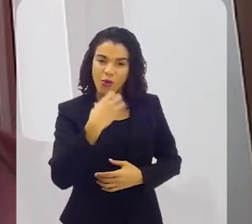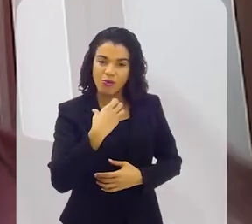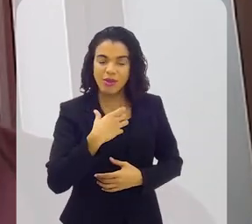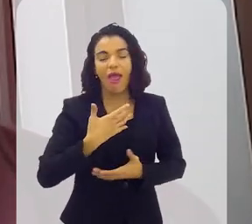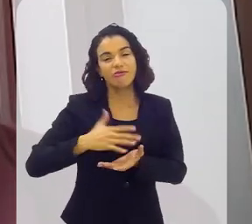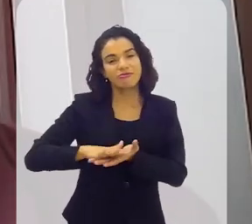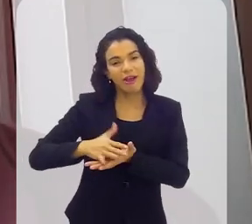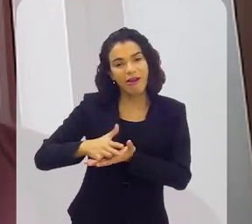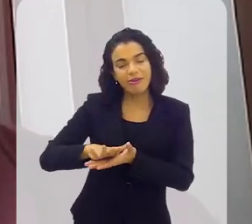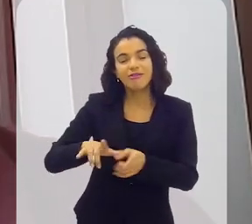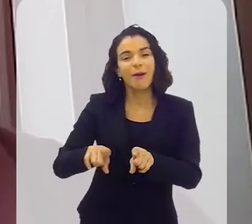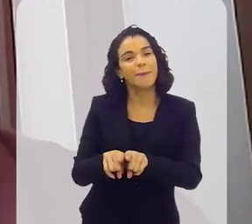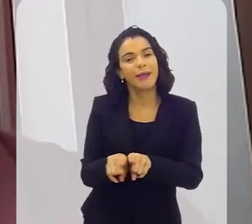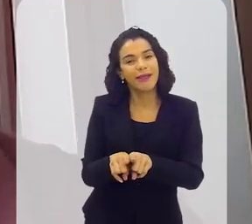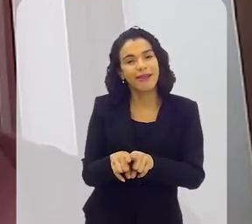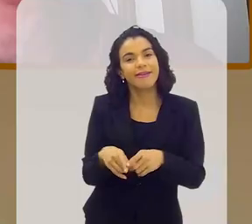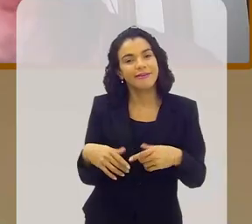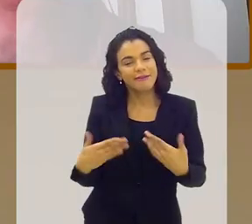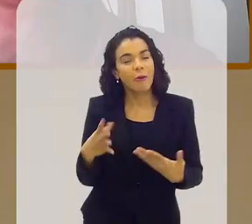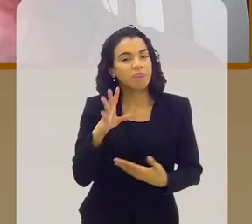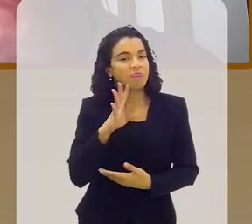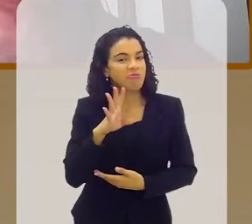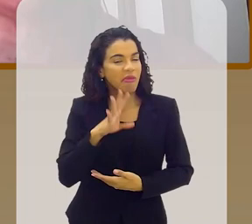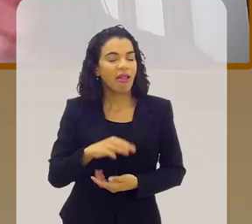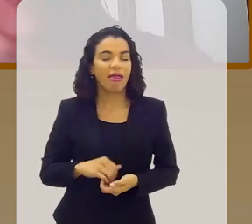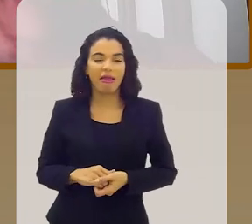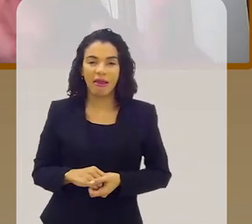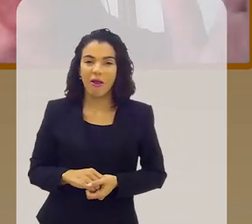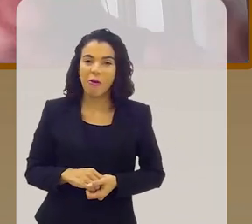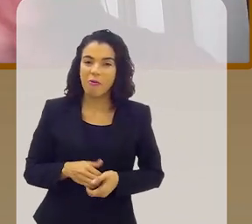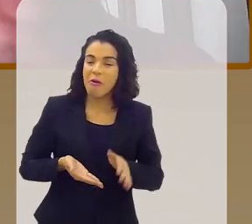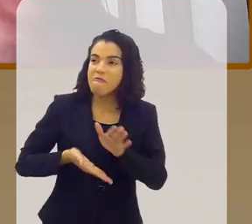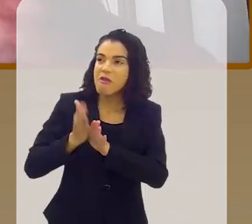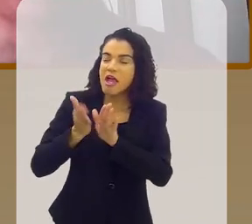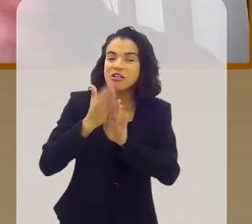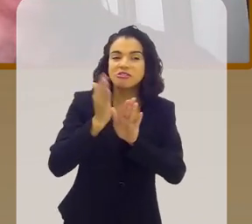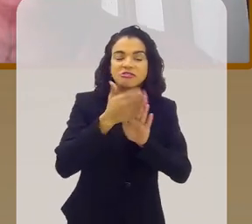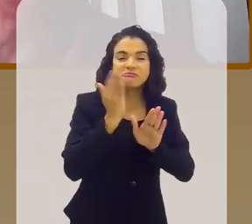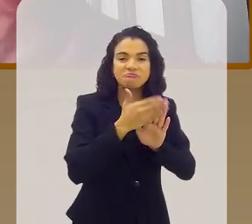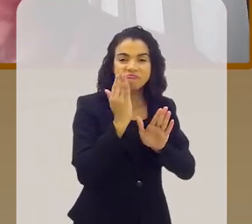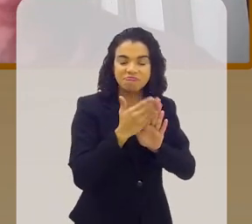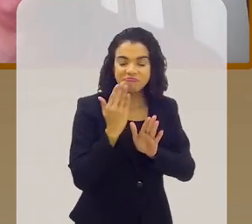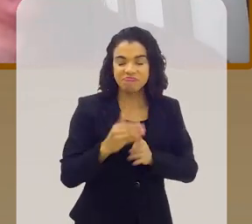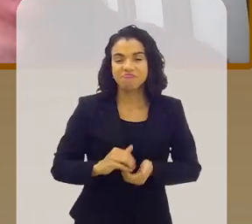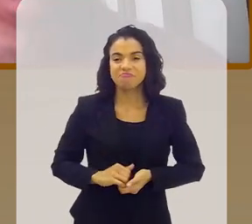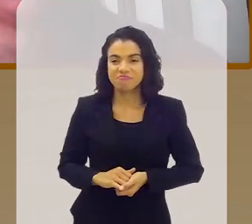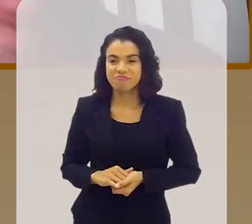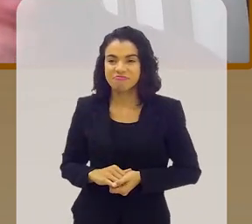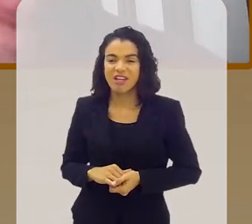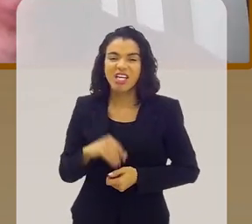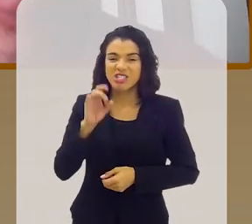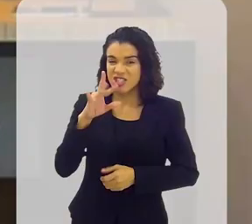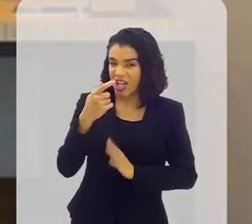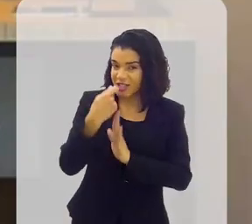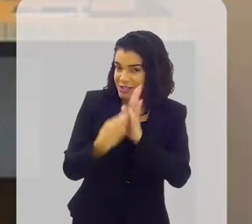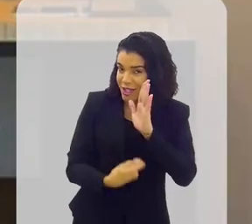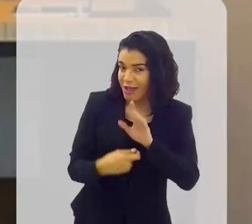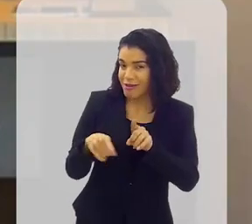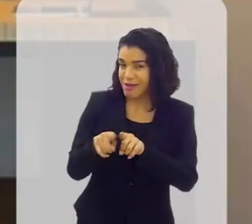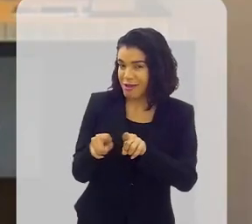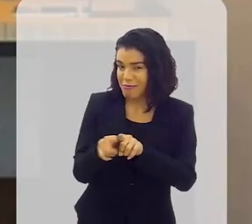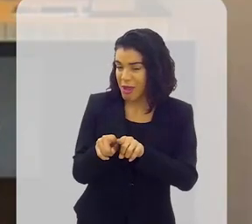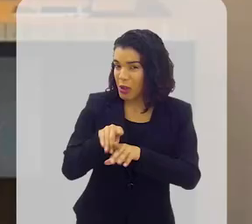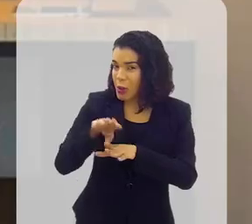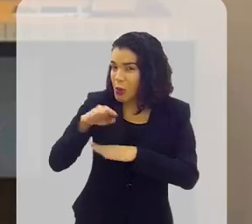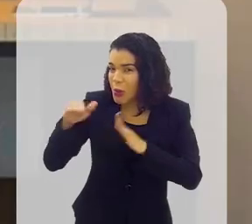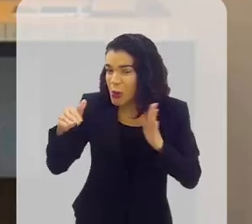gente canta os sucessos do fundo. Então, está muito bacana essa turnê de lançamento aí. Não é só escritor, ainda produz